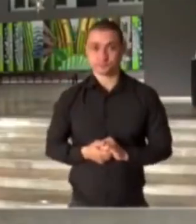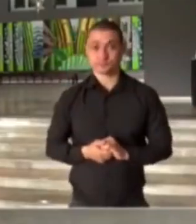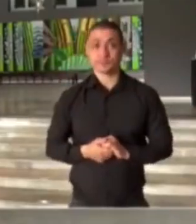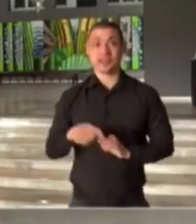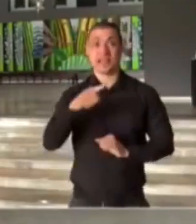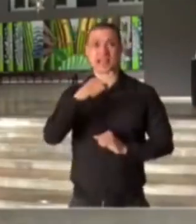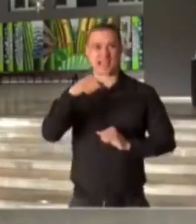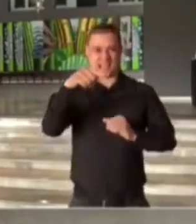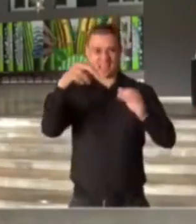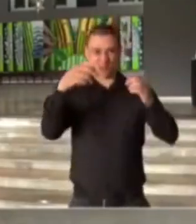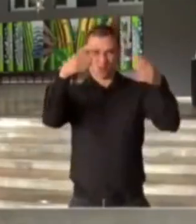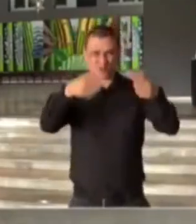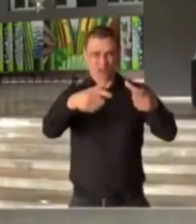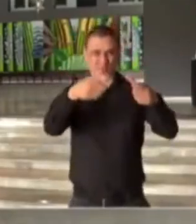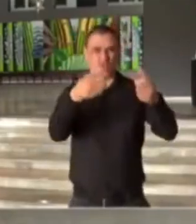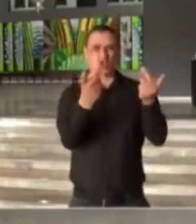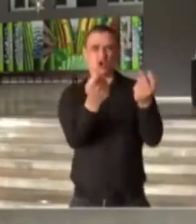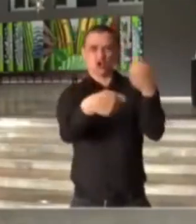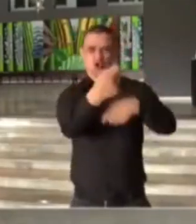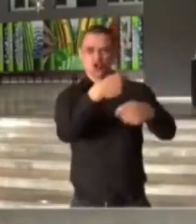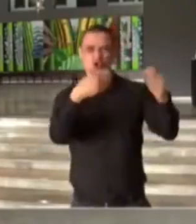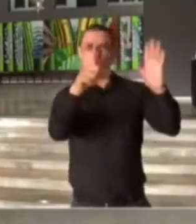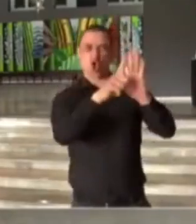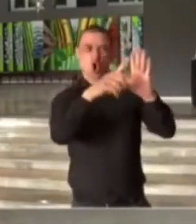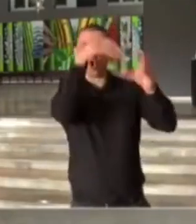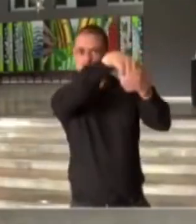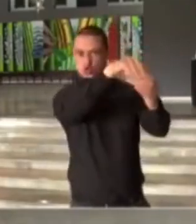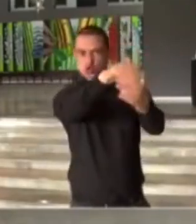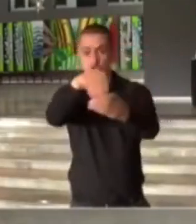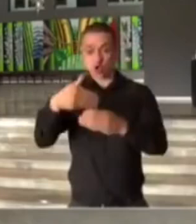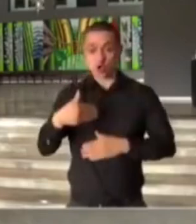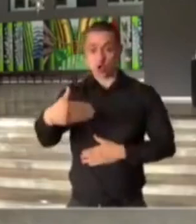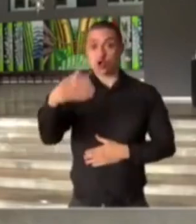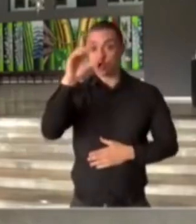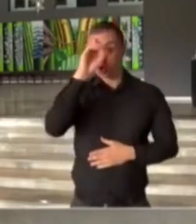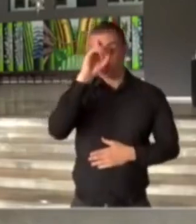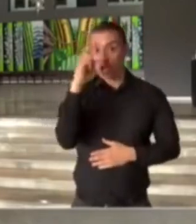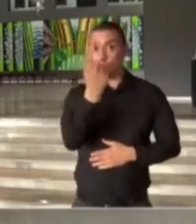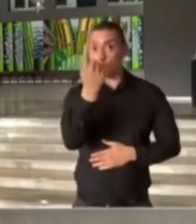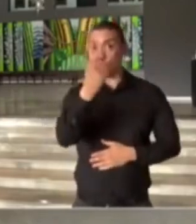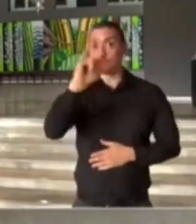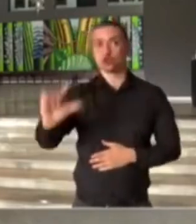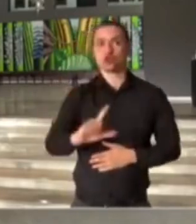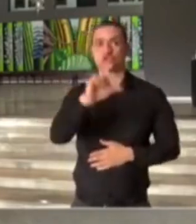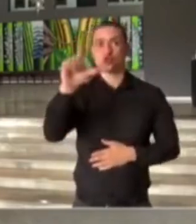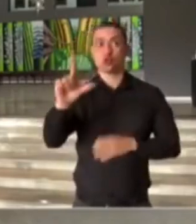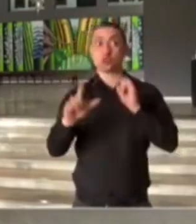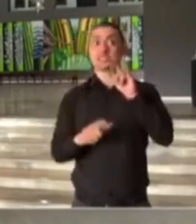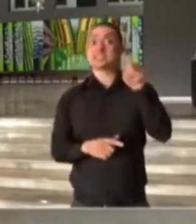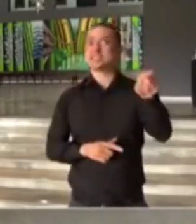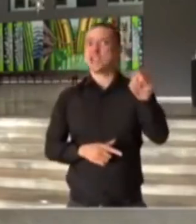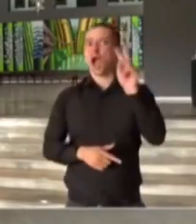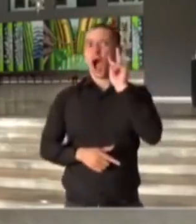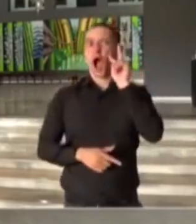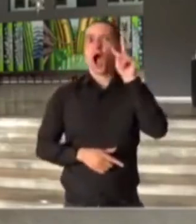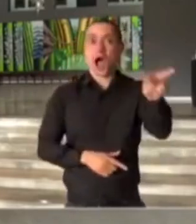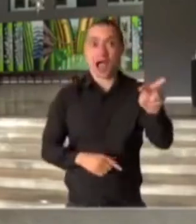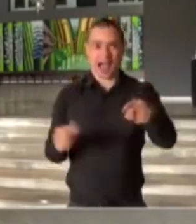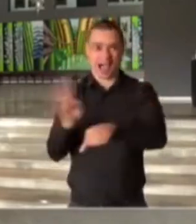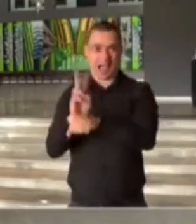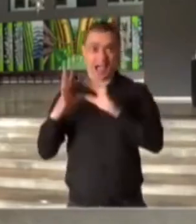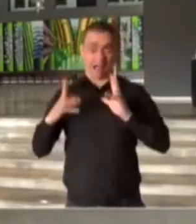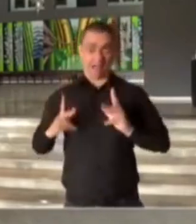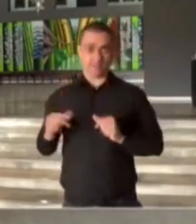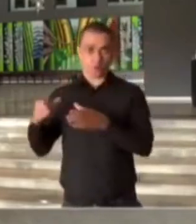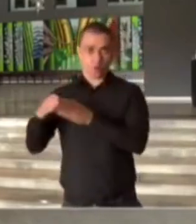Estabelecimentos comerciais em todo o Estado de São Paulo, a partir do próximo dia 1º de julho, que forem flagrados pela Vigilância